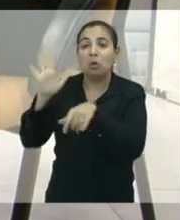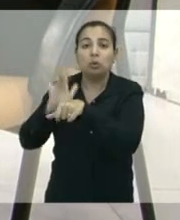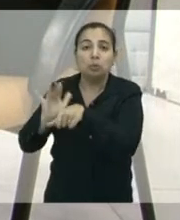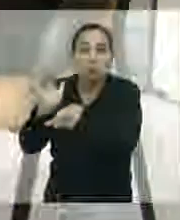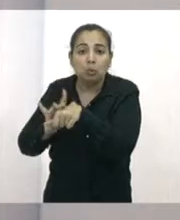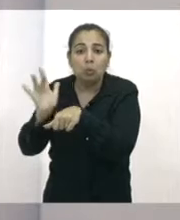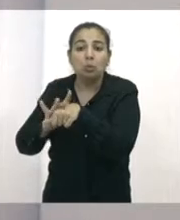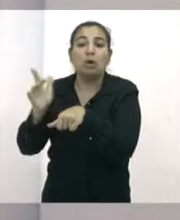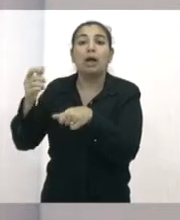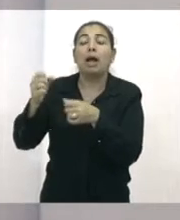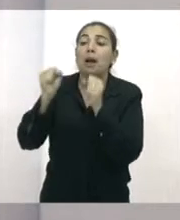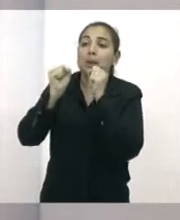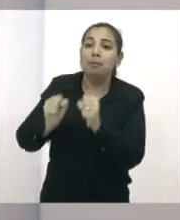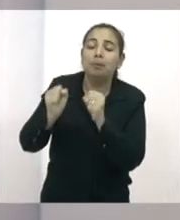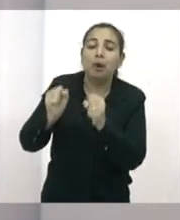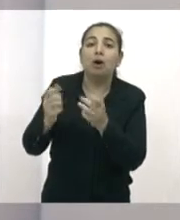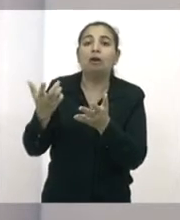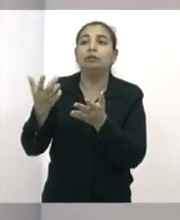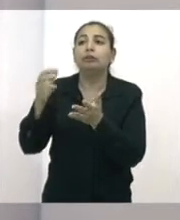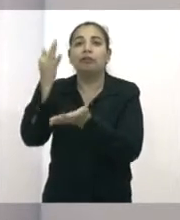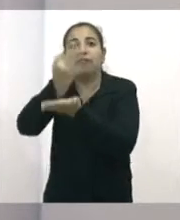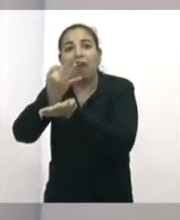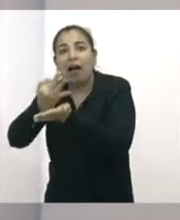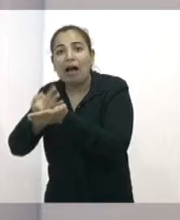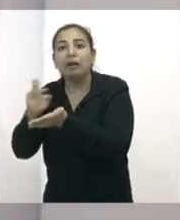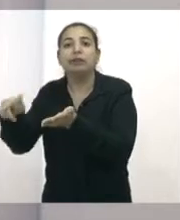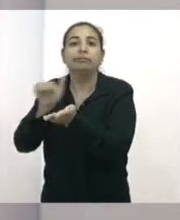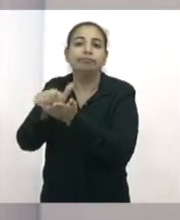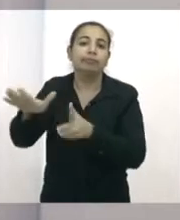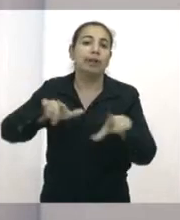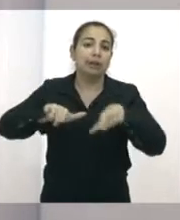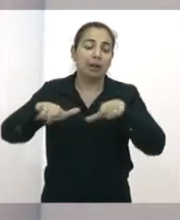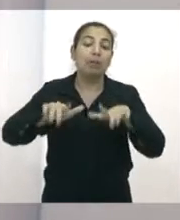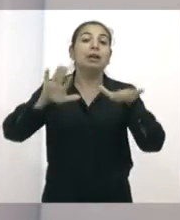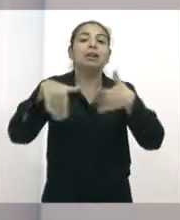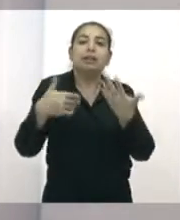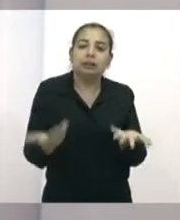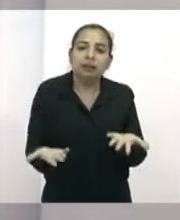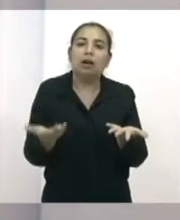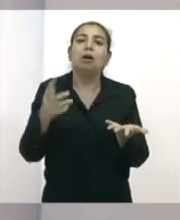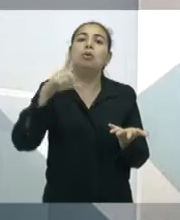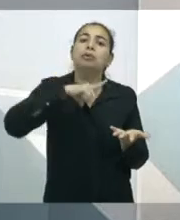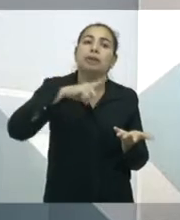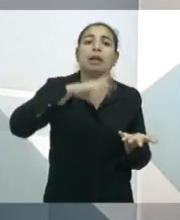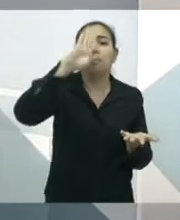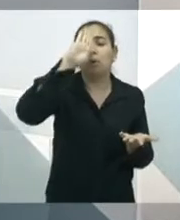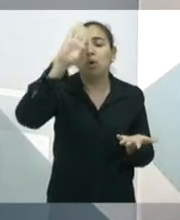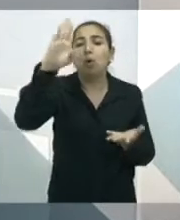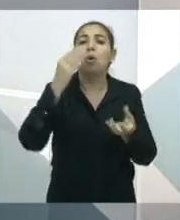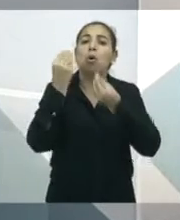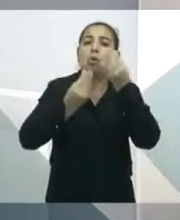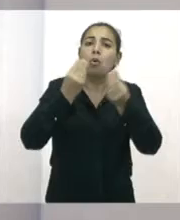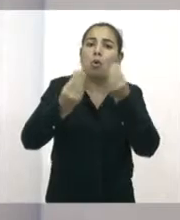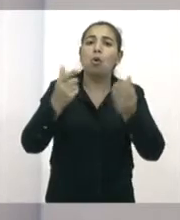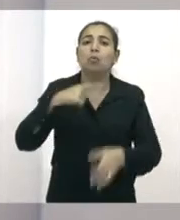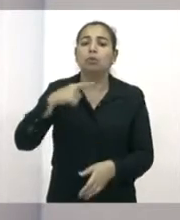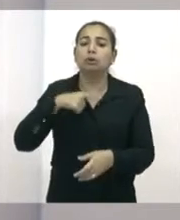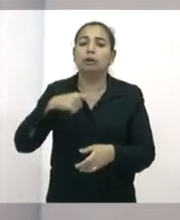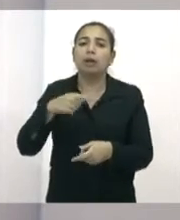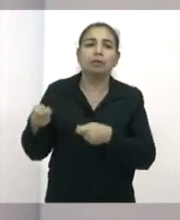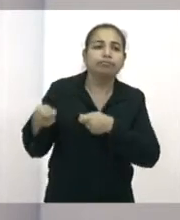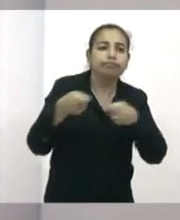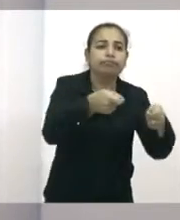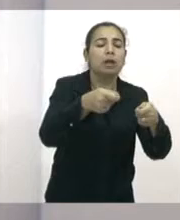emprego. Então, é importante que se crie um banco para que essas mulheres, elas possam ter, né, uma certa prioridade de encaminhamento através do